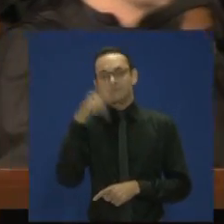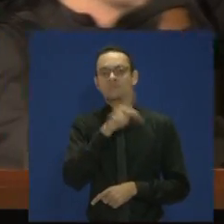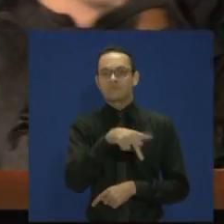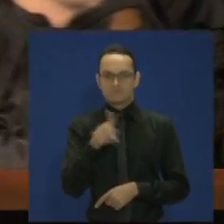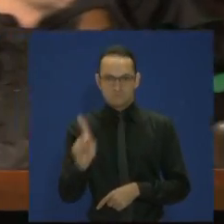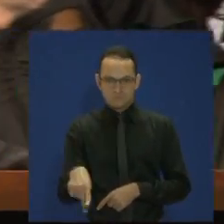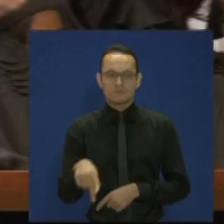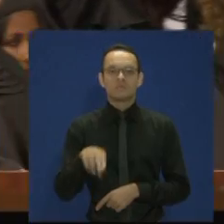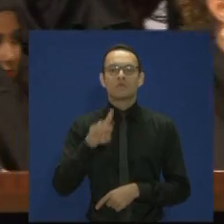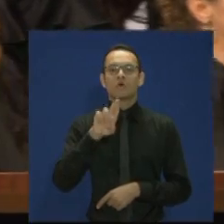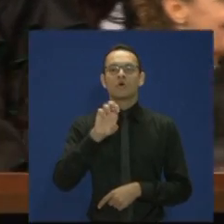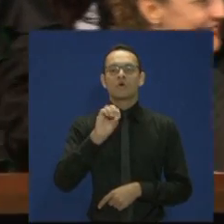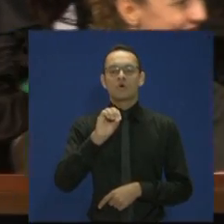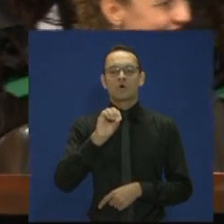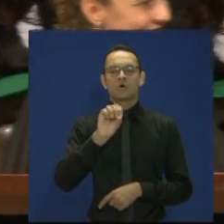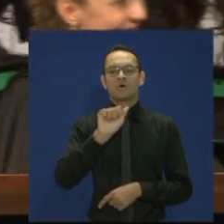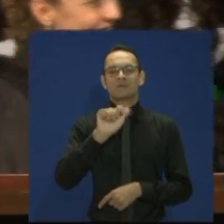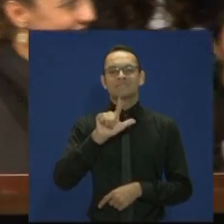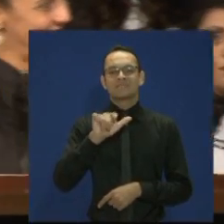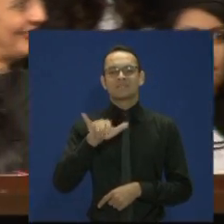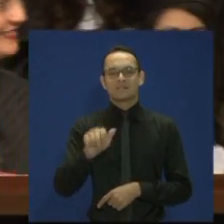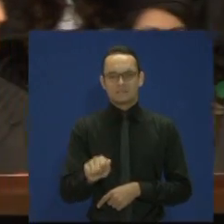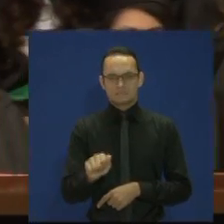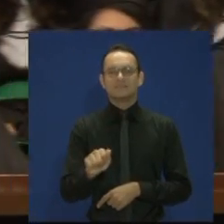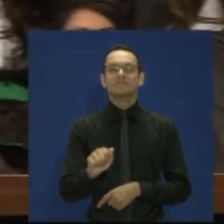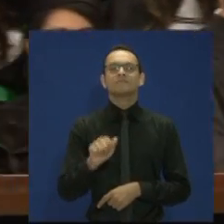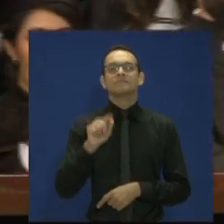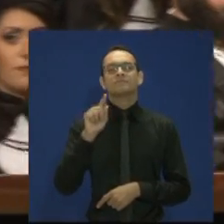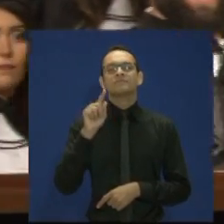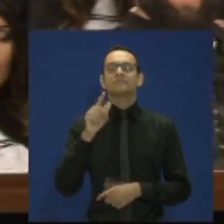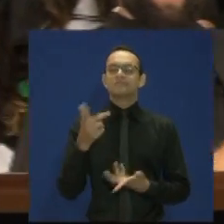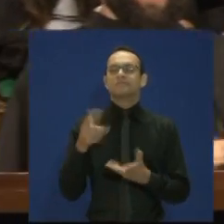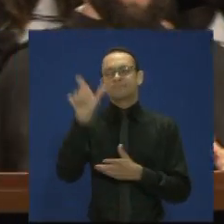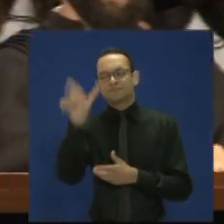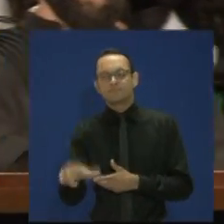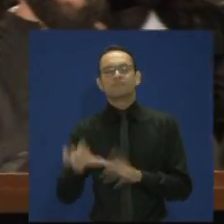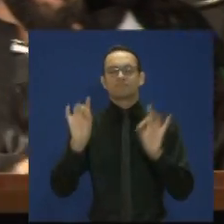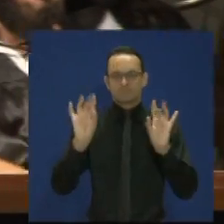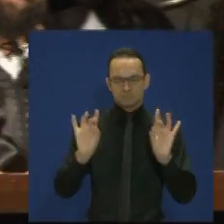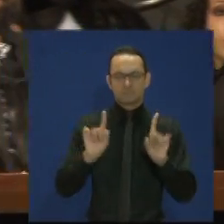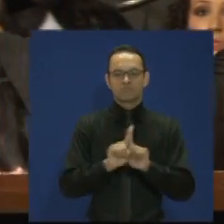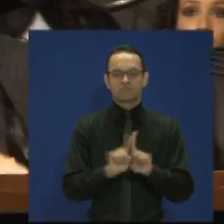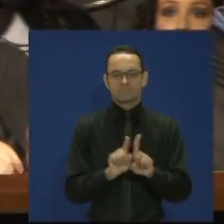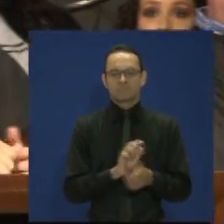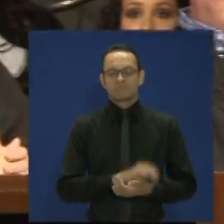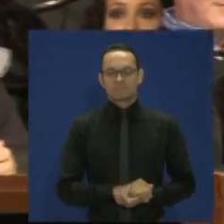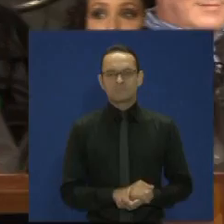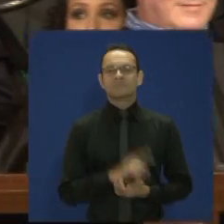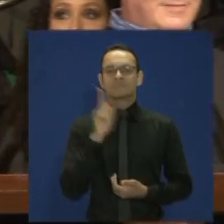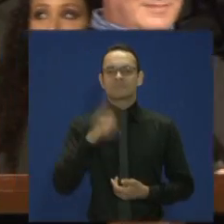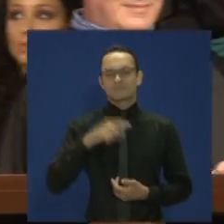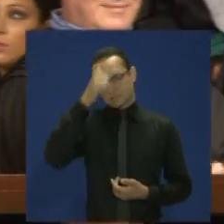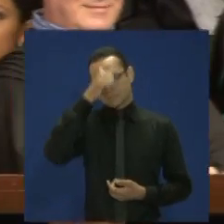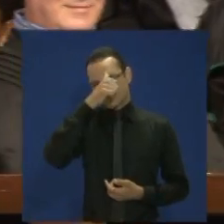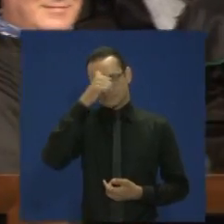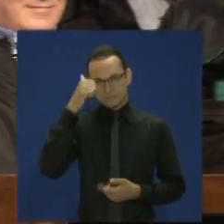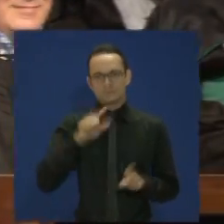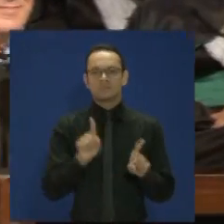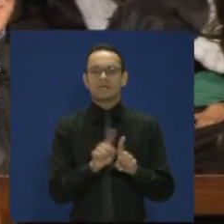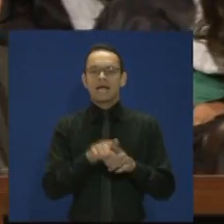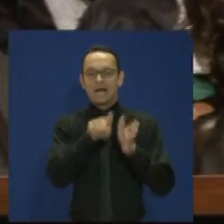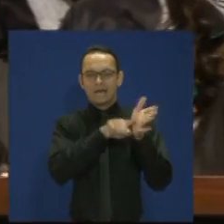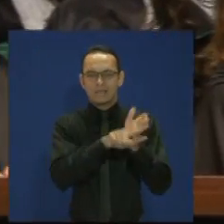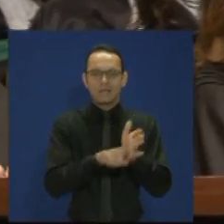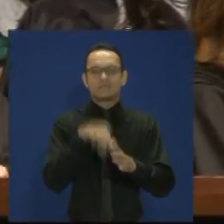professora Rosália Santos Amorim Jesuíno, para a ninfa de Ecologia e Análise Ambiental,